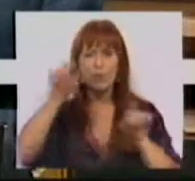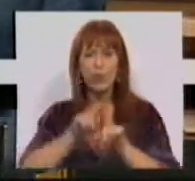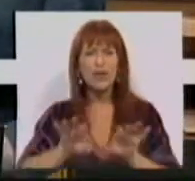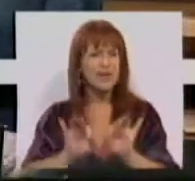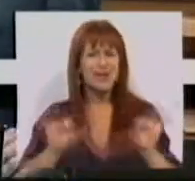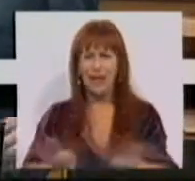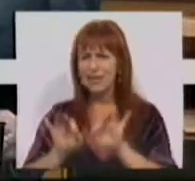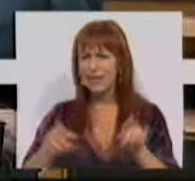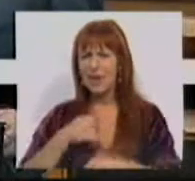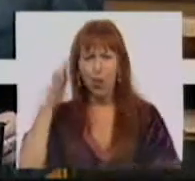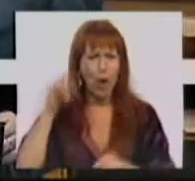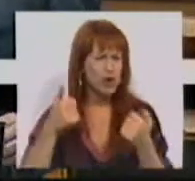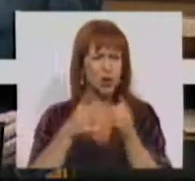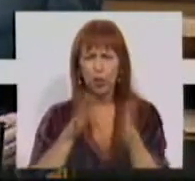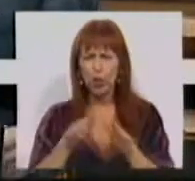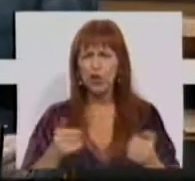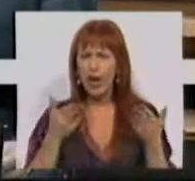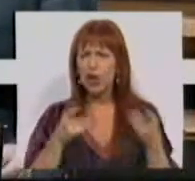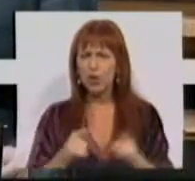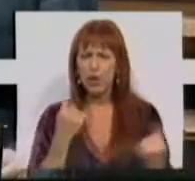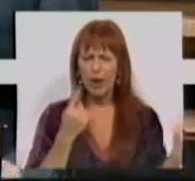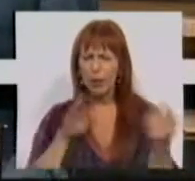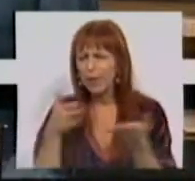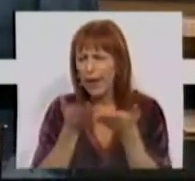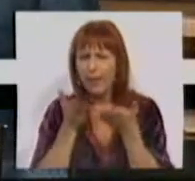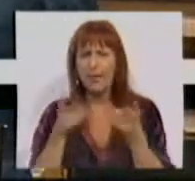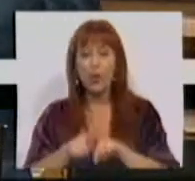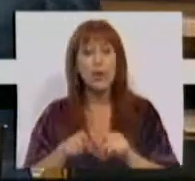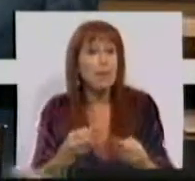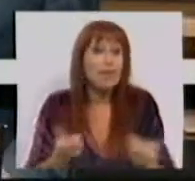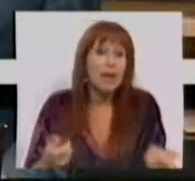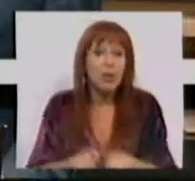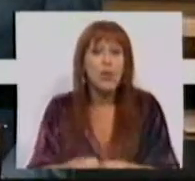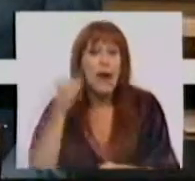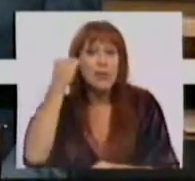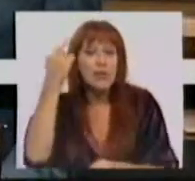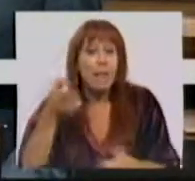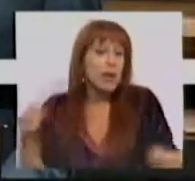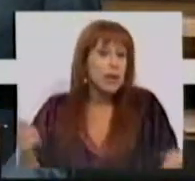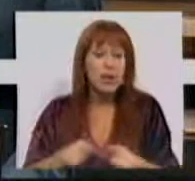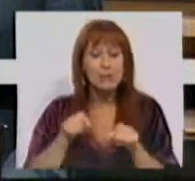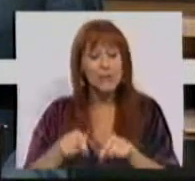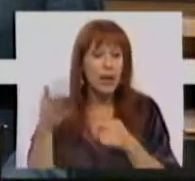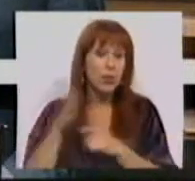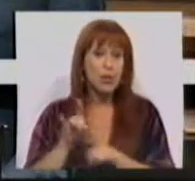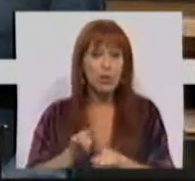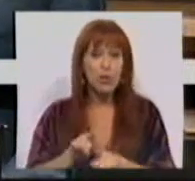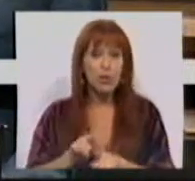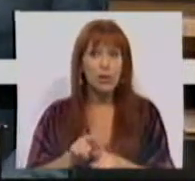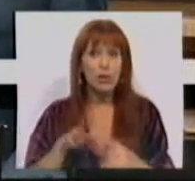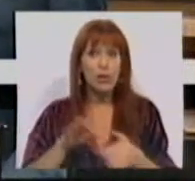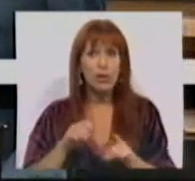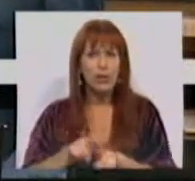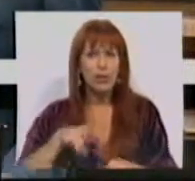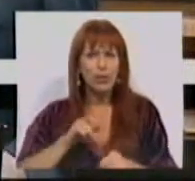modo se acha que todos têm contributo e que cada um tem que dar nesta matéria e em particular neste caso o de Portugal